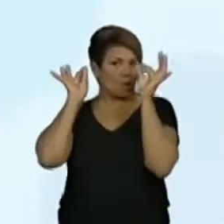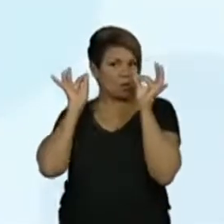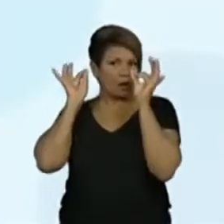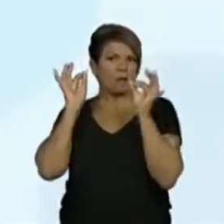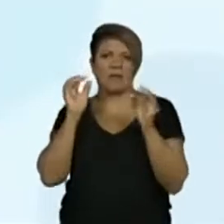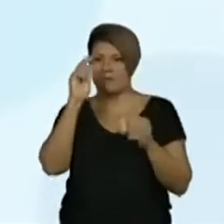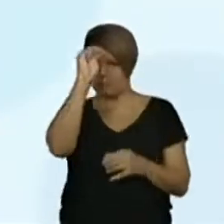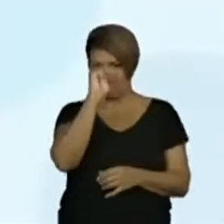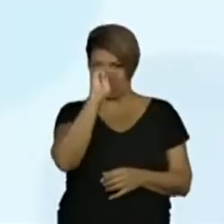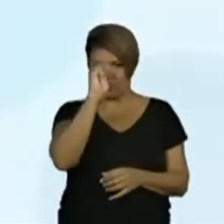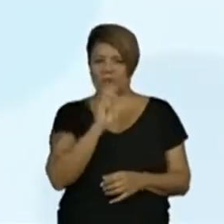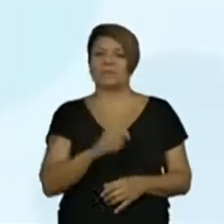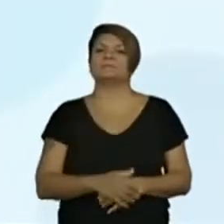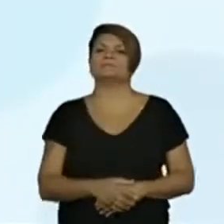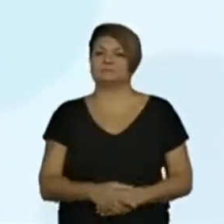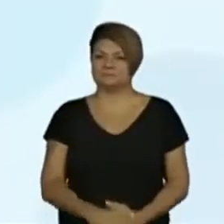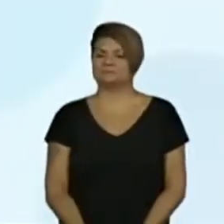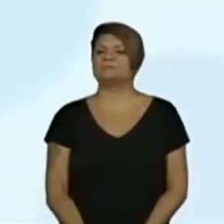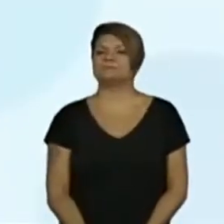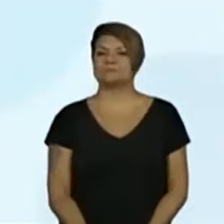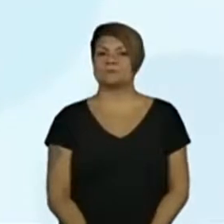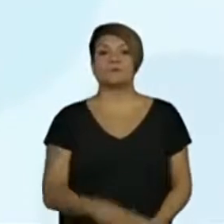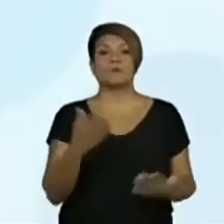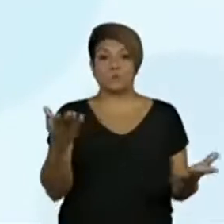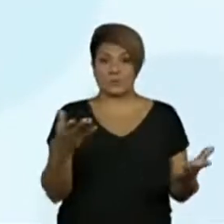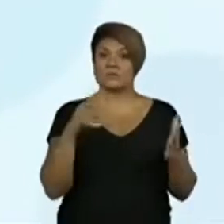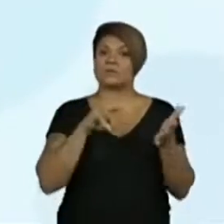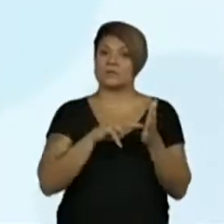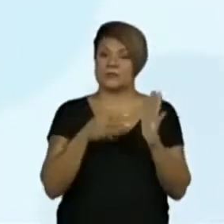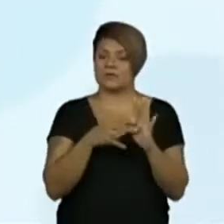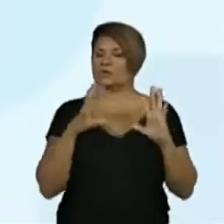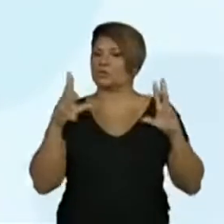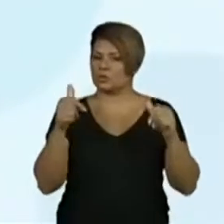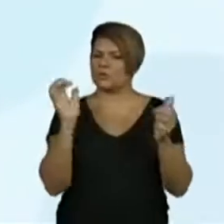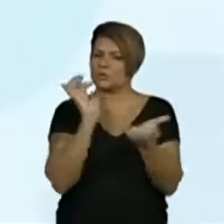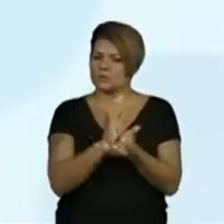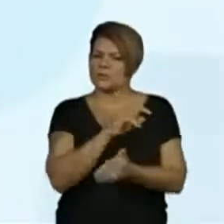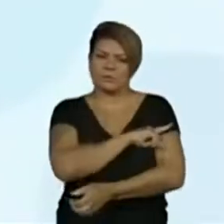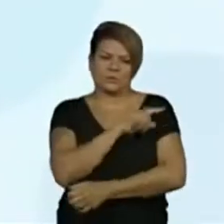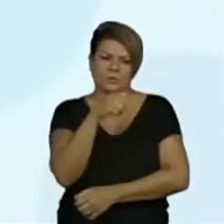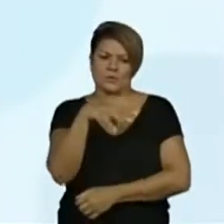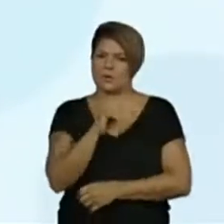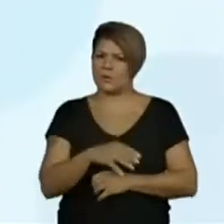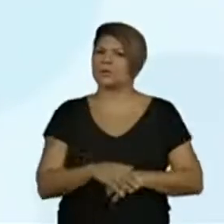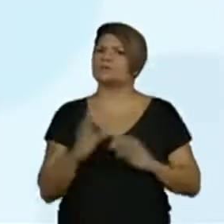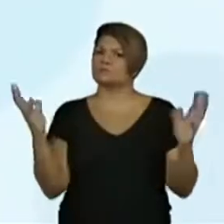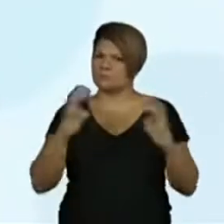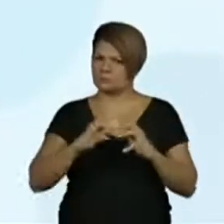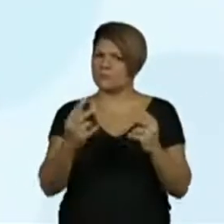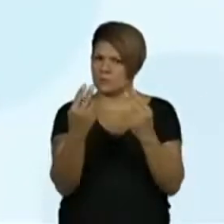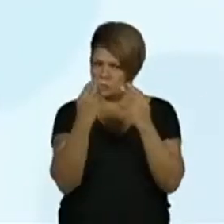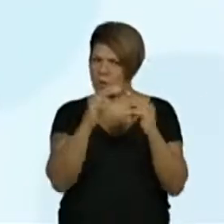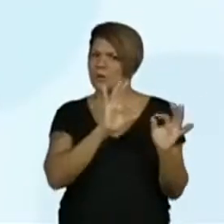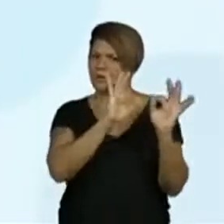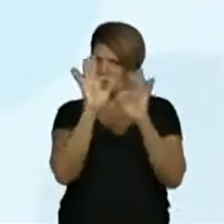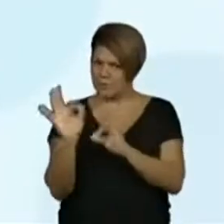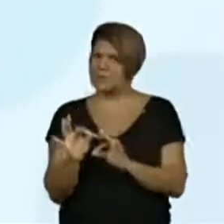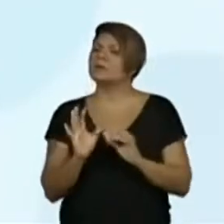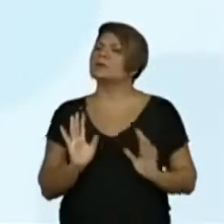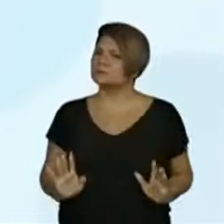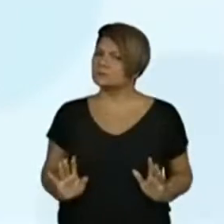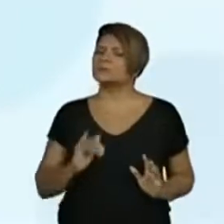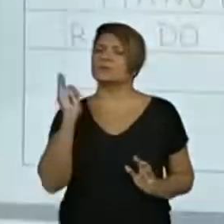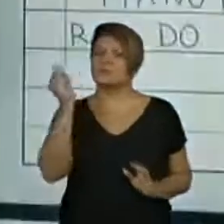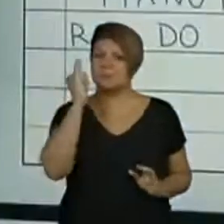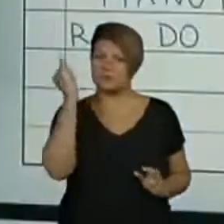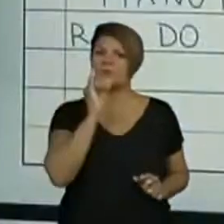Proteção dos braços. Então, professora, isso quer dizer que toda a turma do primeiro ano está aqui com a gente, estão acompanhando e estão sabendo a